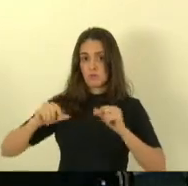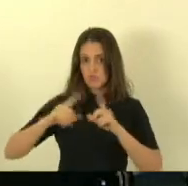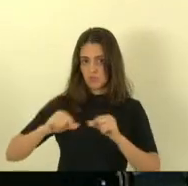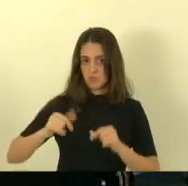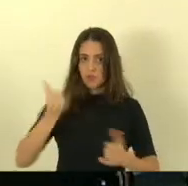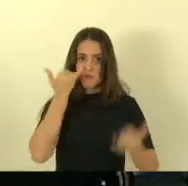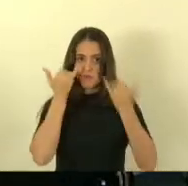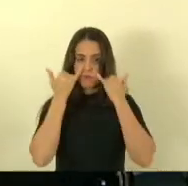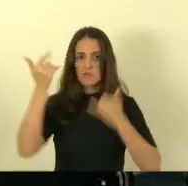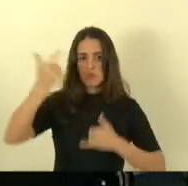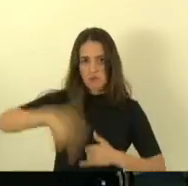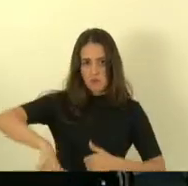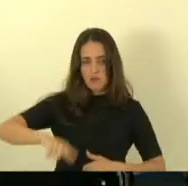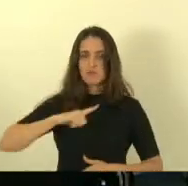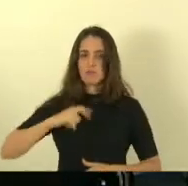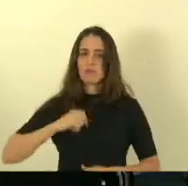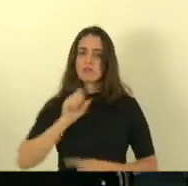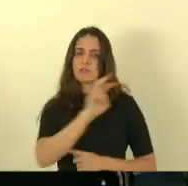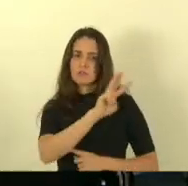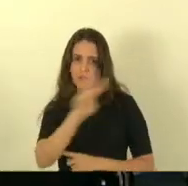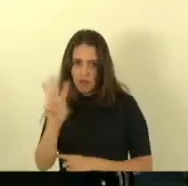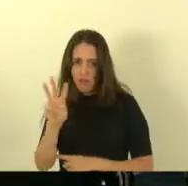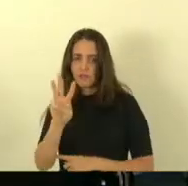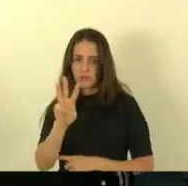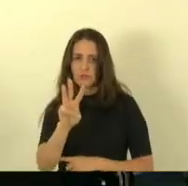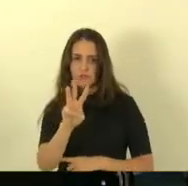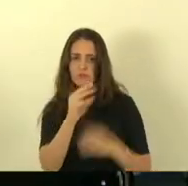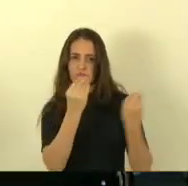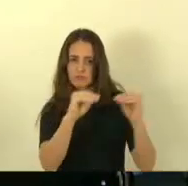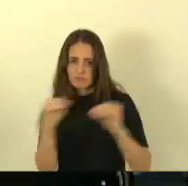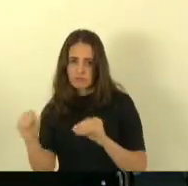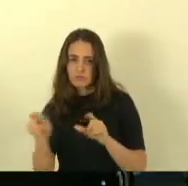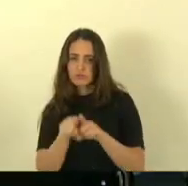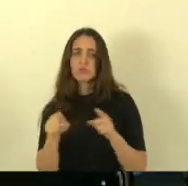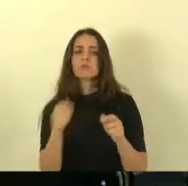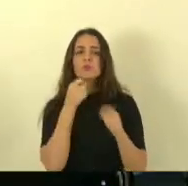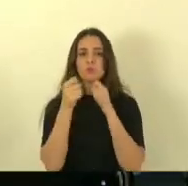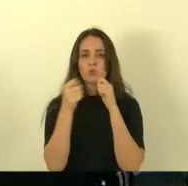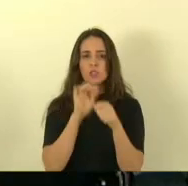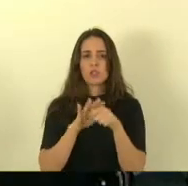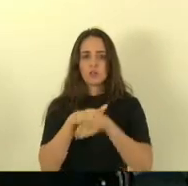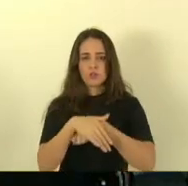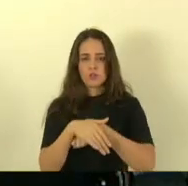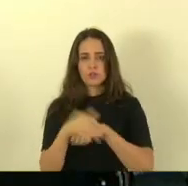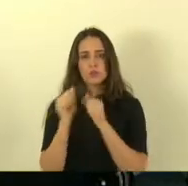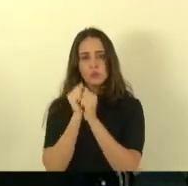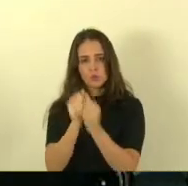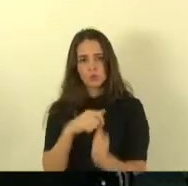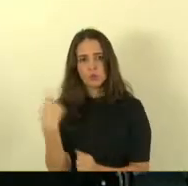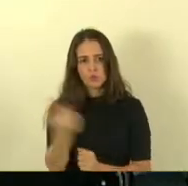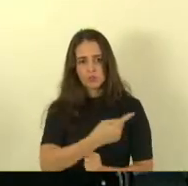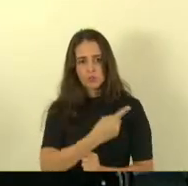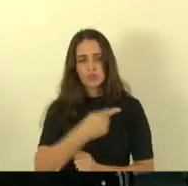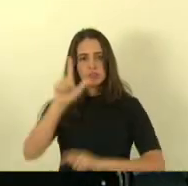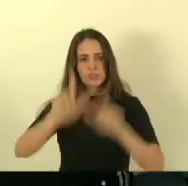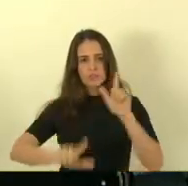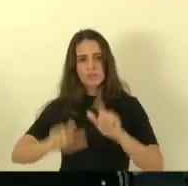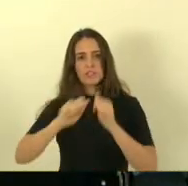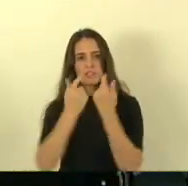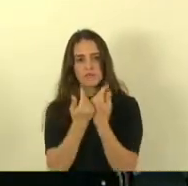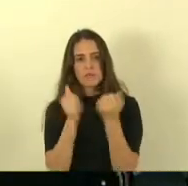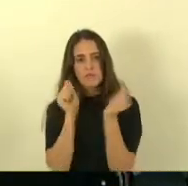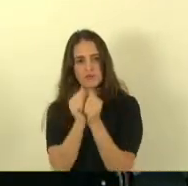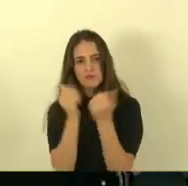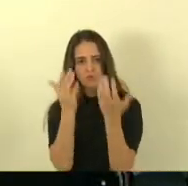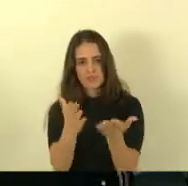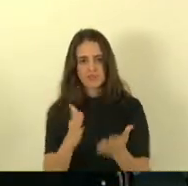aconteceu hoje aqui você consegue no nosso site também acompanhando o Jornal Panorama às 10 da noite continue com a gente aqui na TV Assembleia mais perto